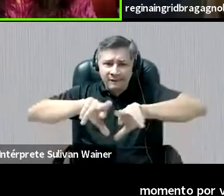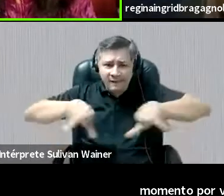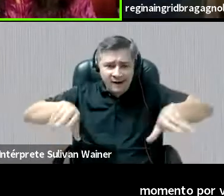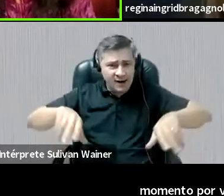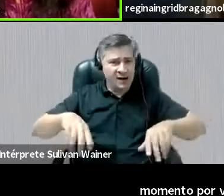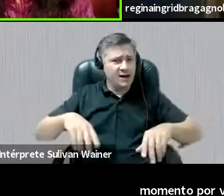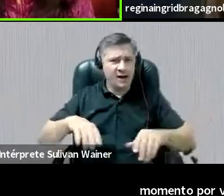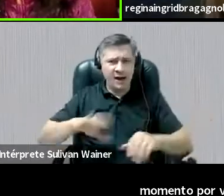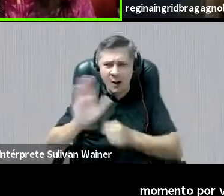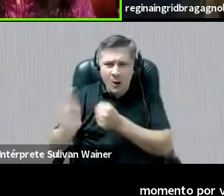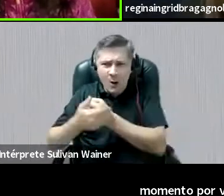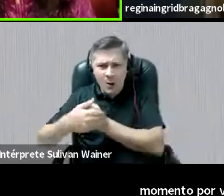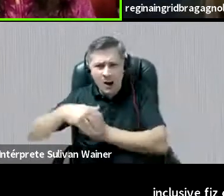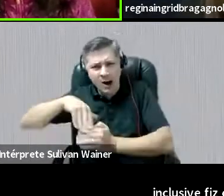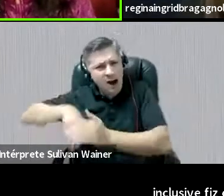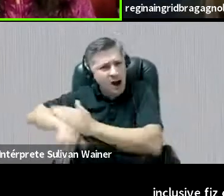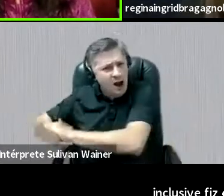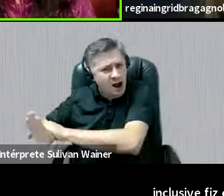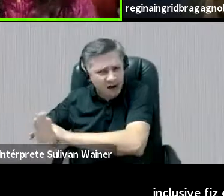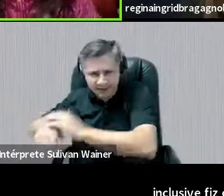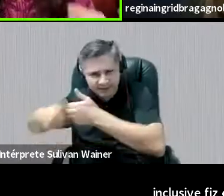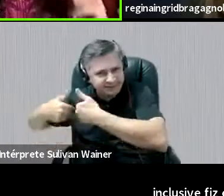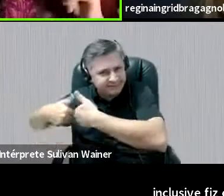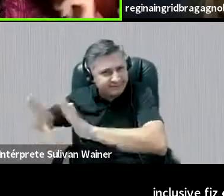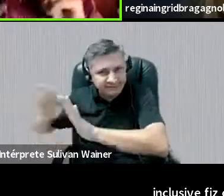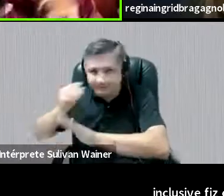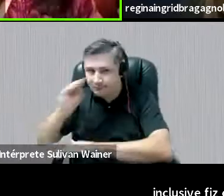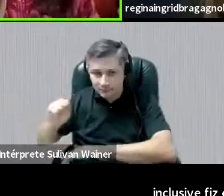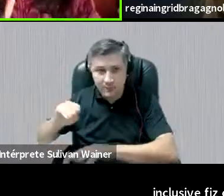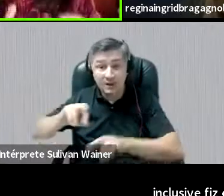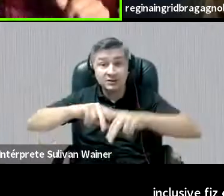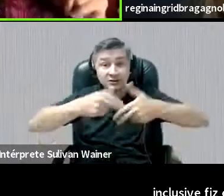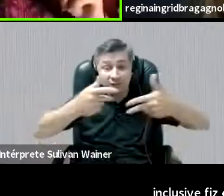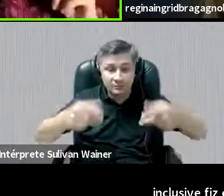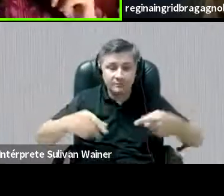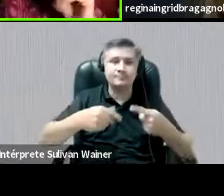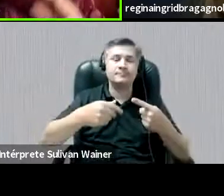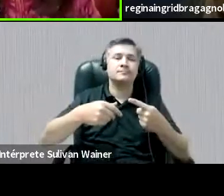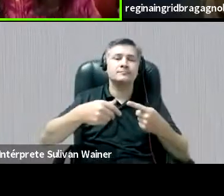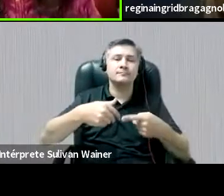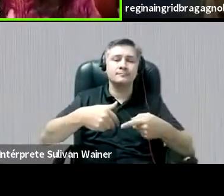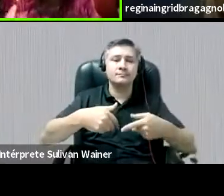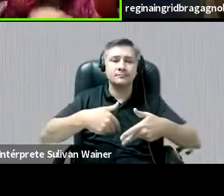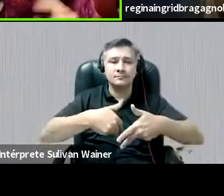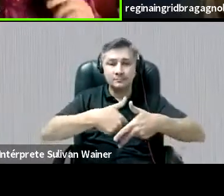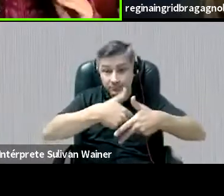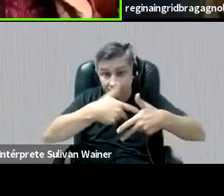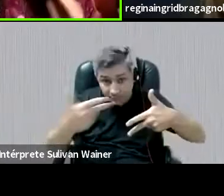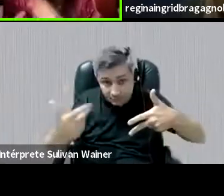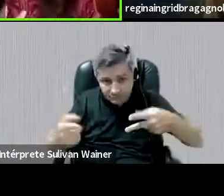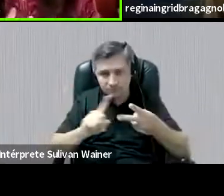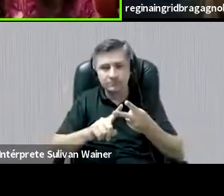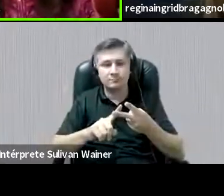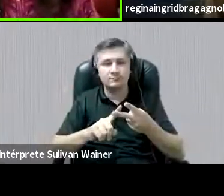pode ser escondida para debaixo do tapete, sabe? A diversidade étnica, de classe,